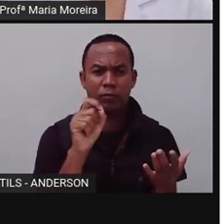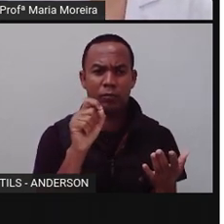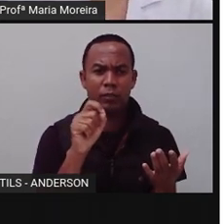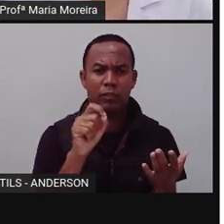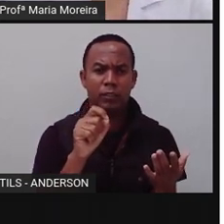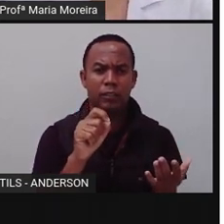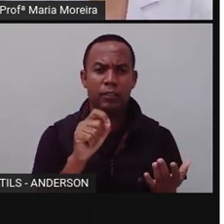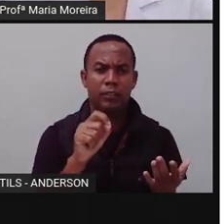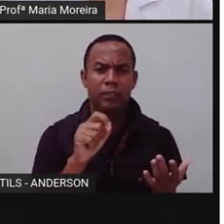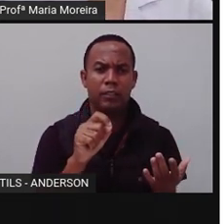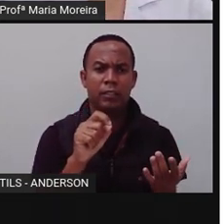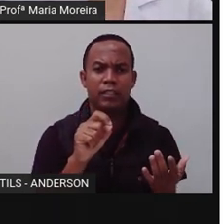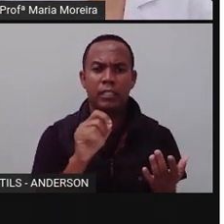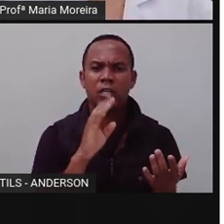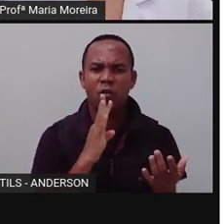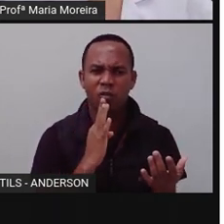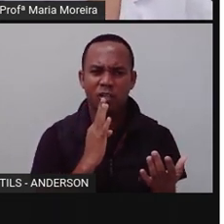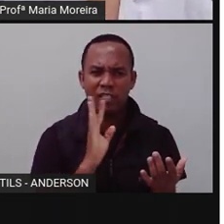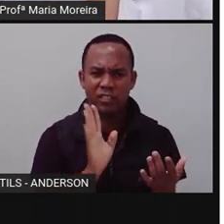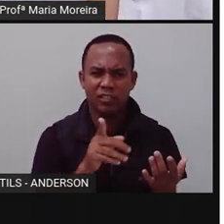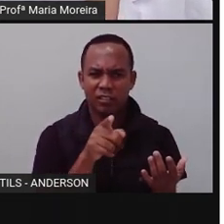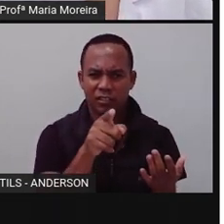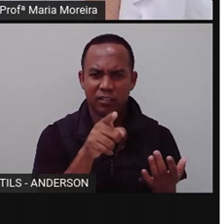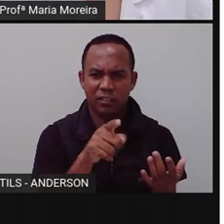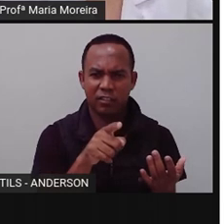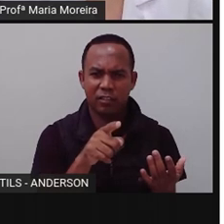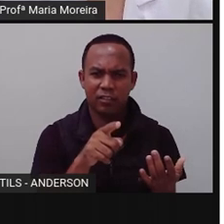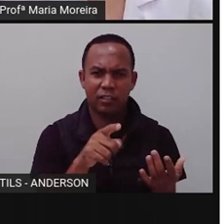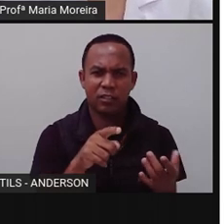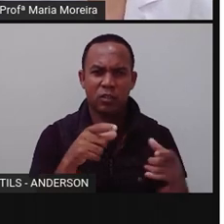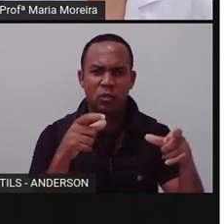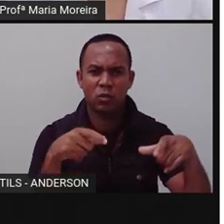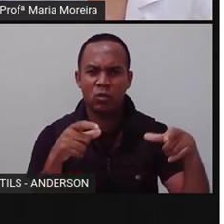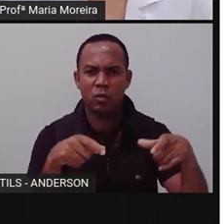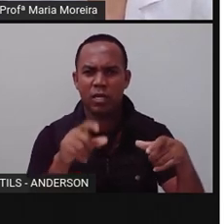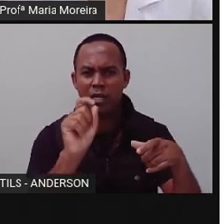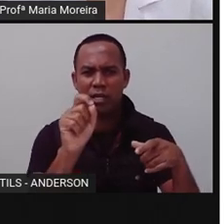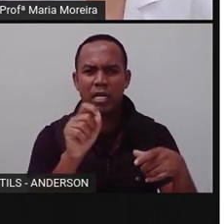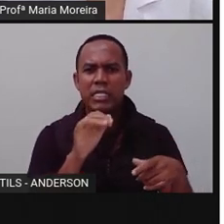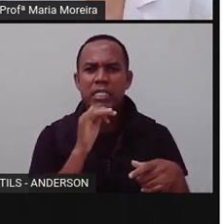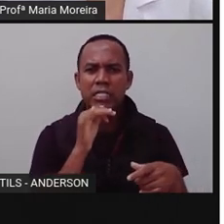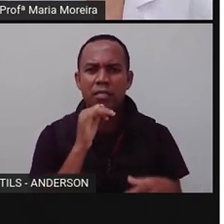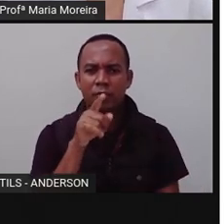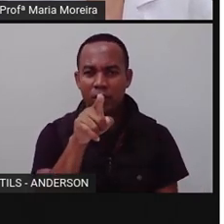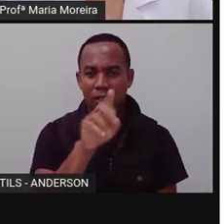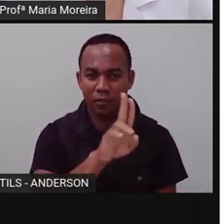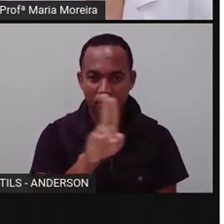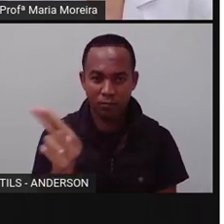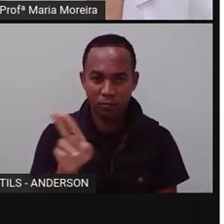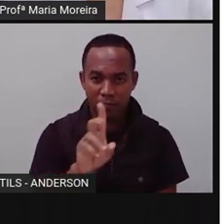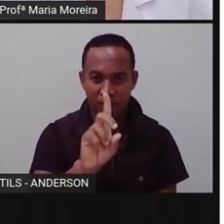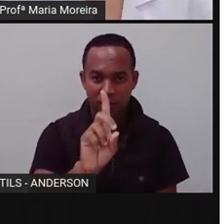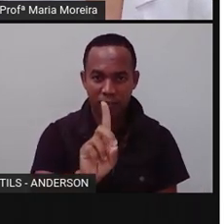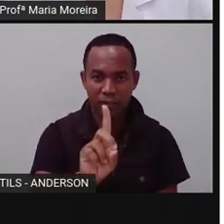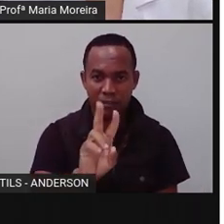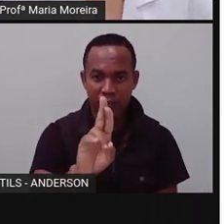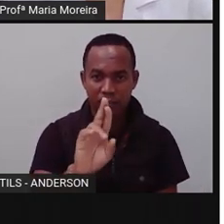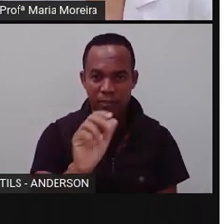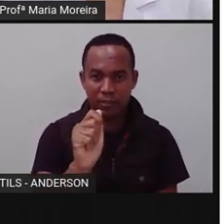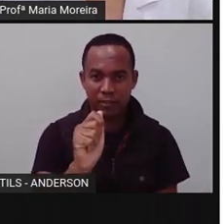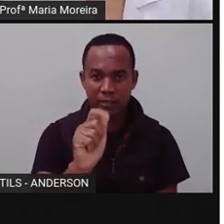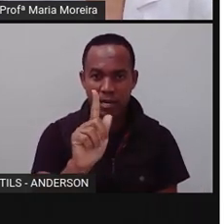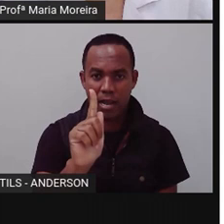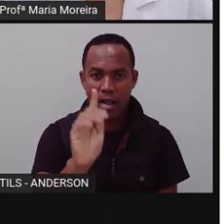para vocês conhecerem esse ser vivo. Tomemos como exemplo o dragão de Komodo. Esse